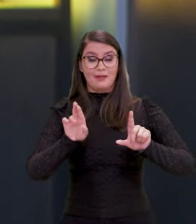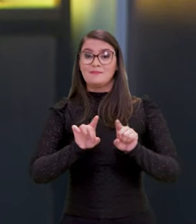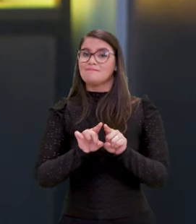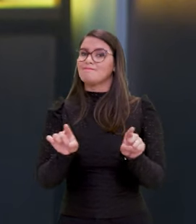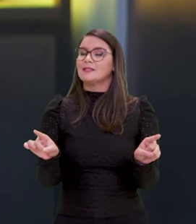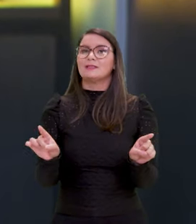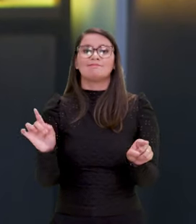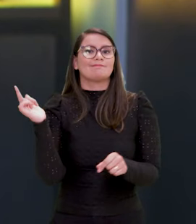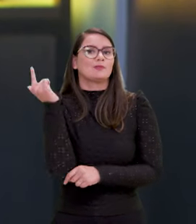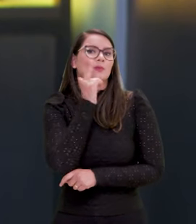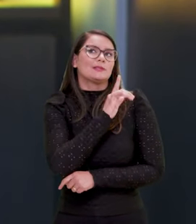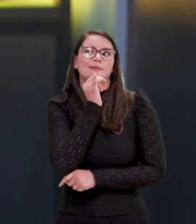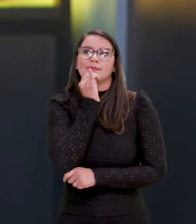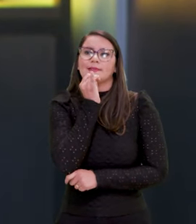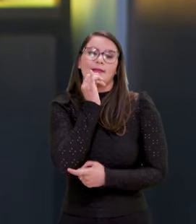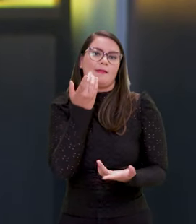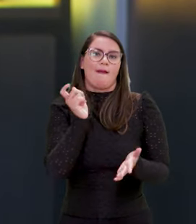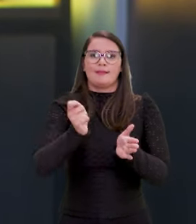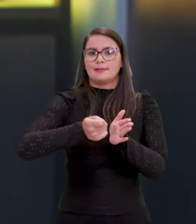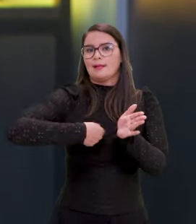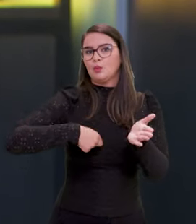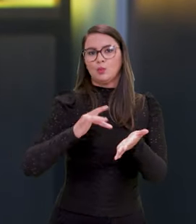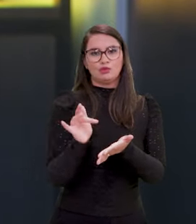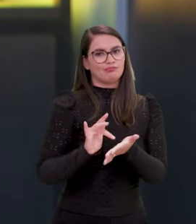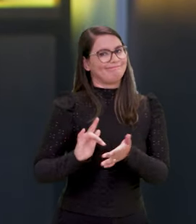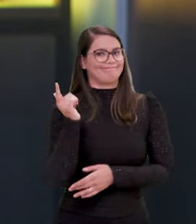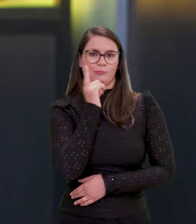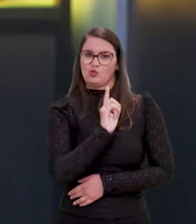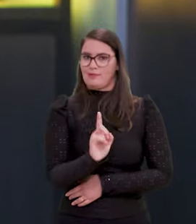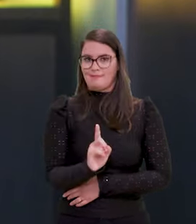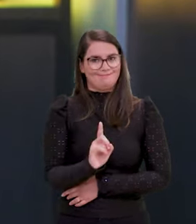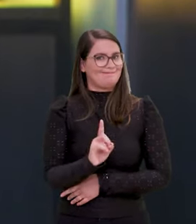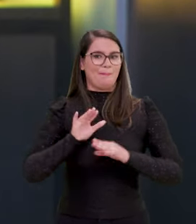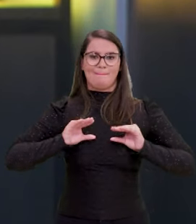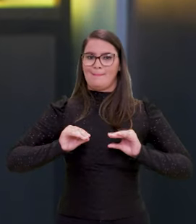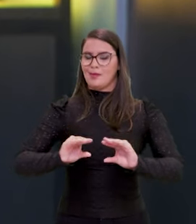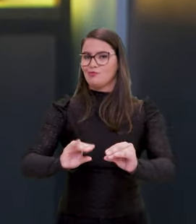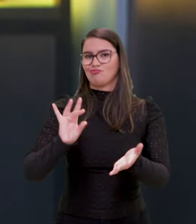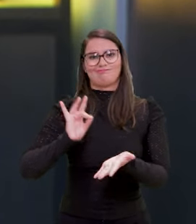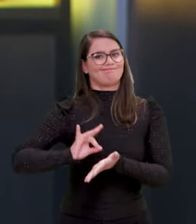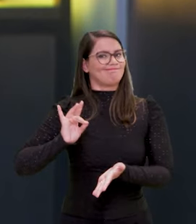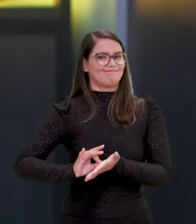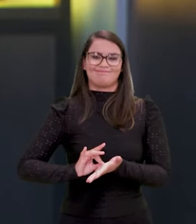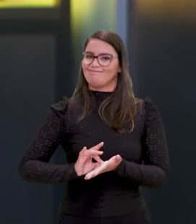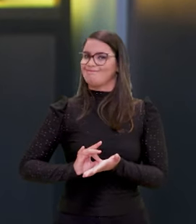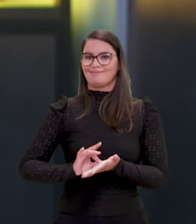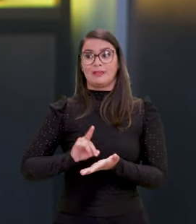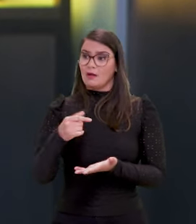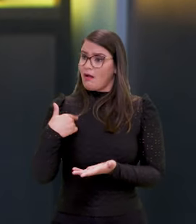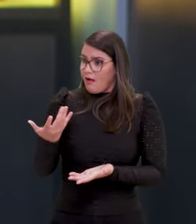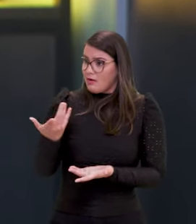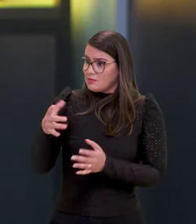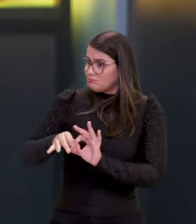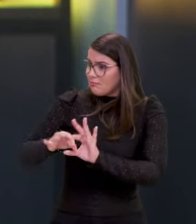mas ele não consegue, por exemplo, fazer uma assinatura eletrônica, ele não consegue, de fato, exercer aquilo que a gente